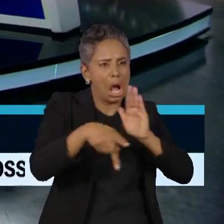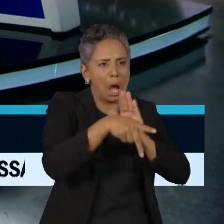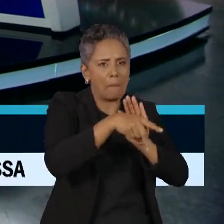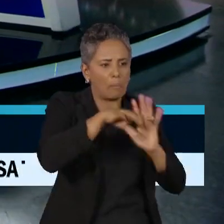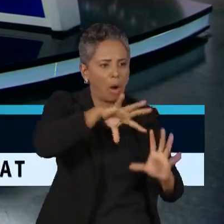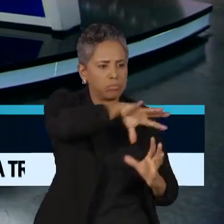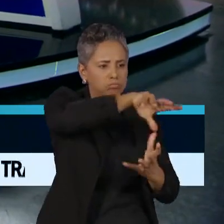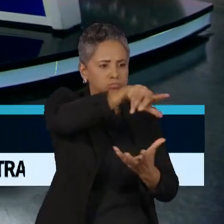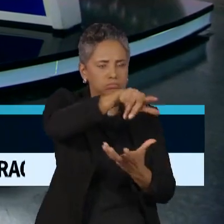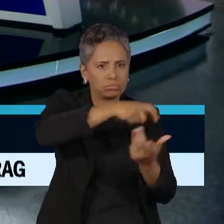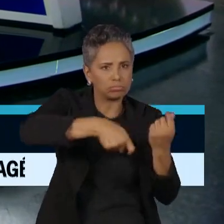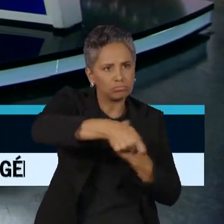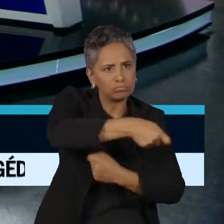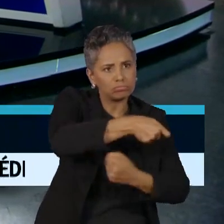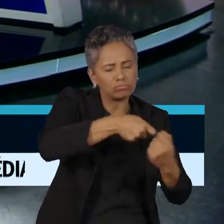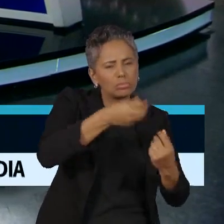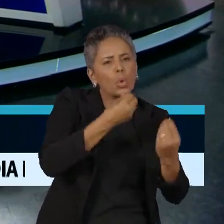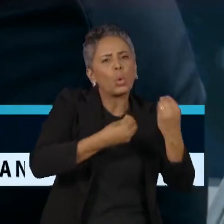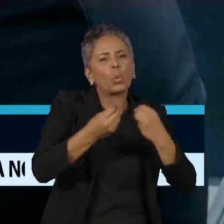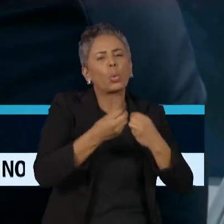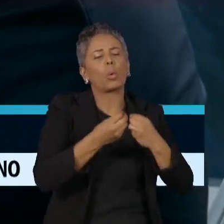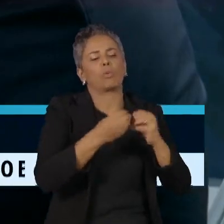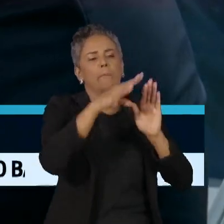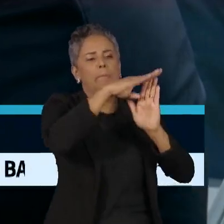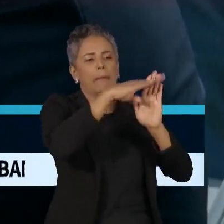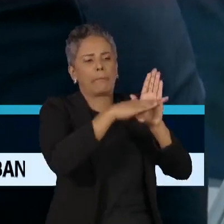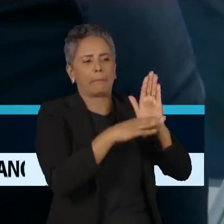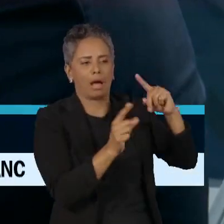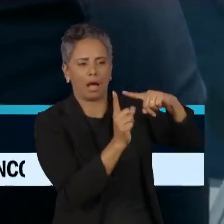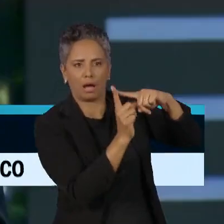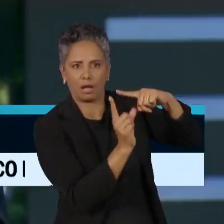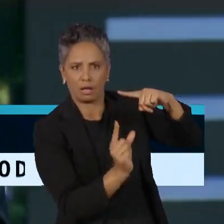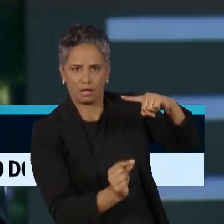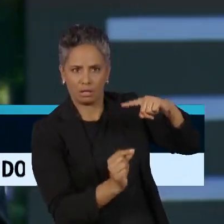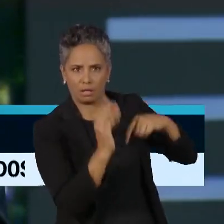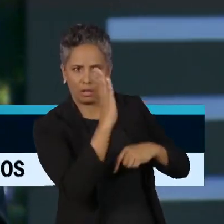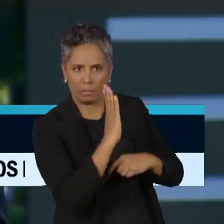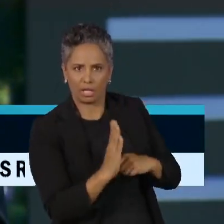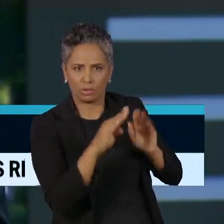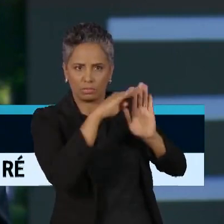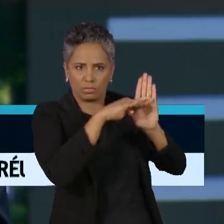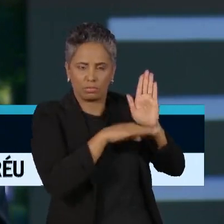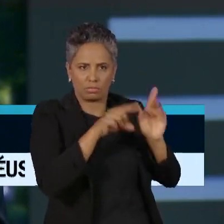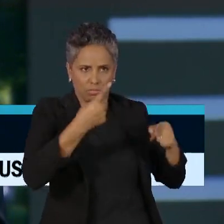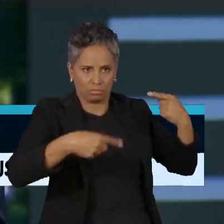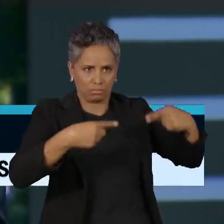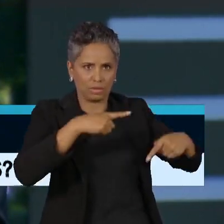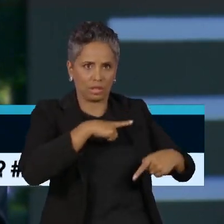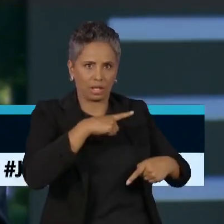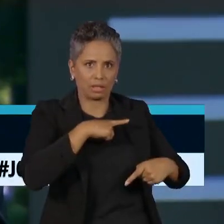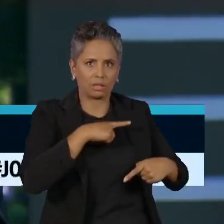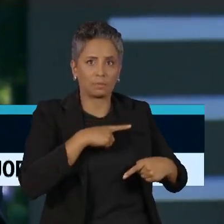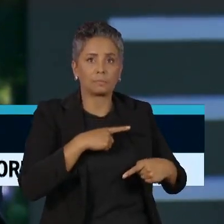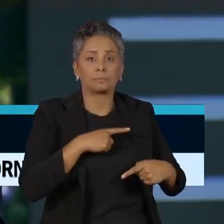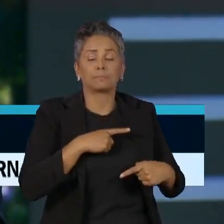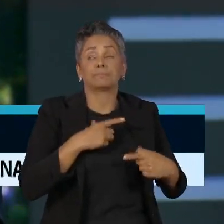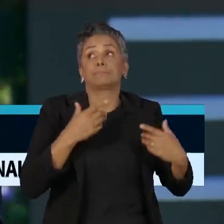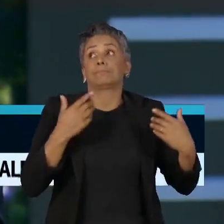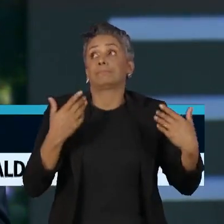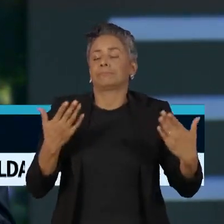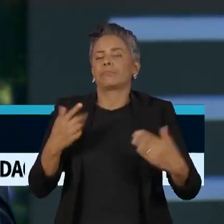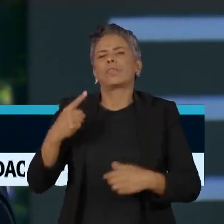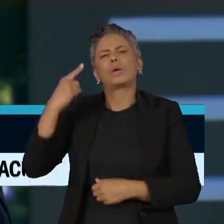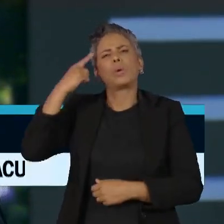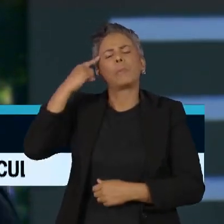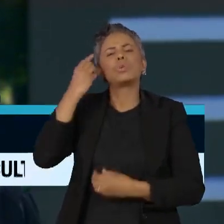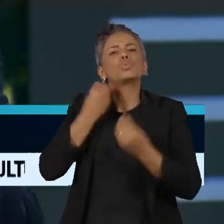que o Brasil ocupa na América do Sul em especial? Não tenha dúvida. Acho que a questão ideológica, nas relações com os